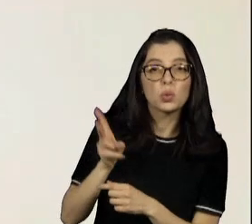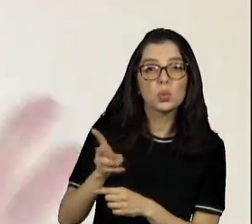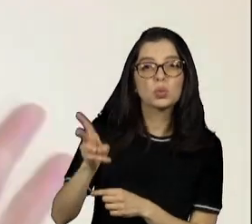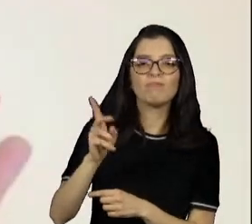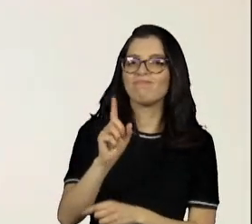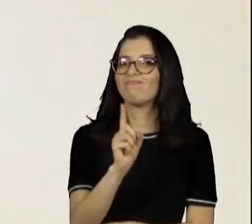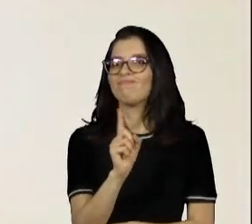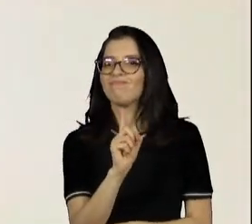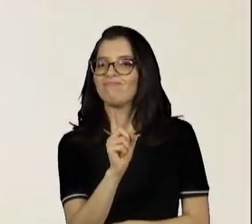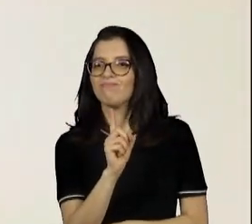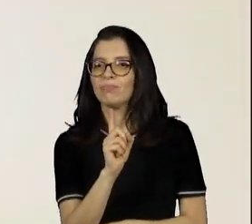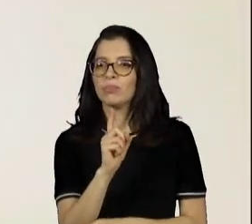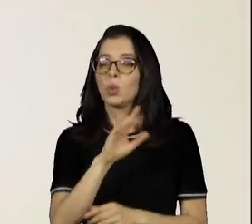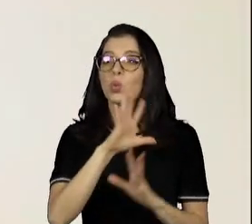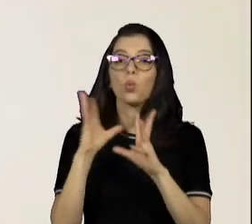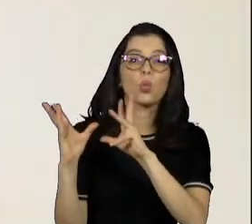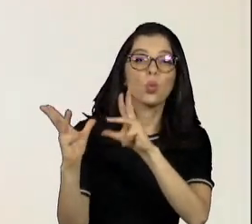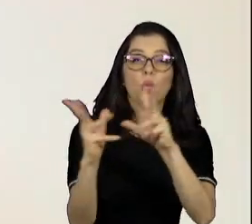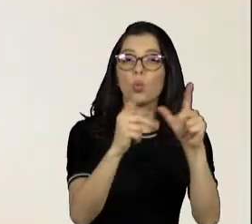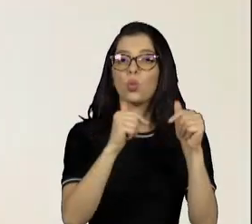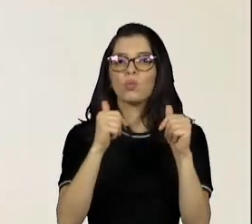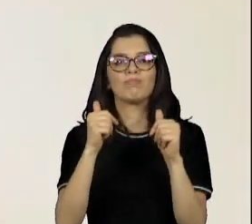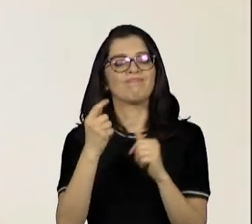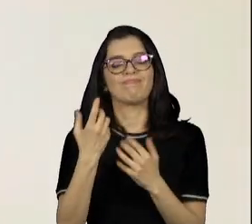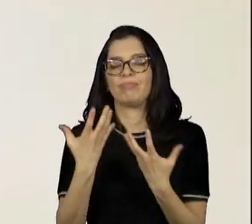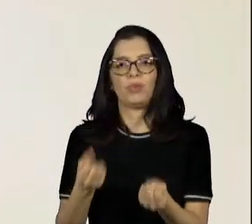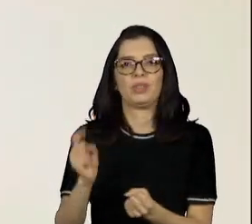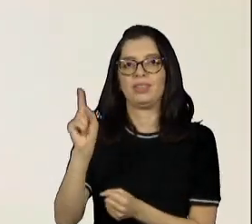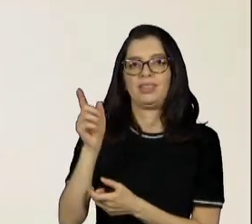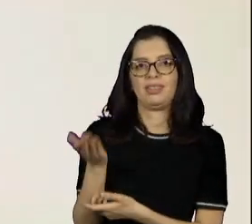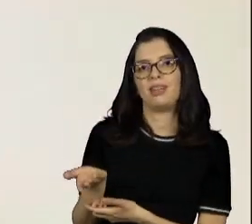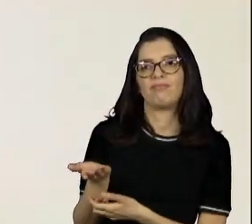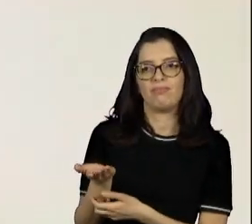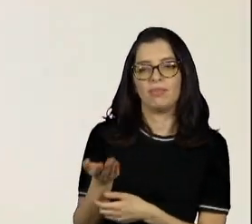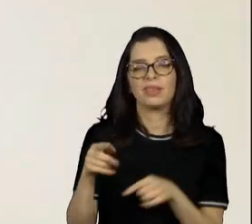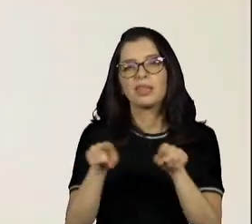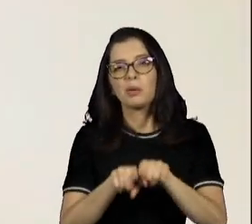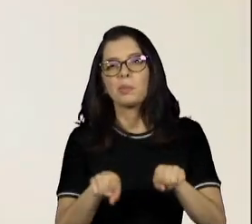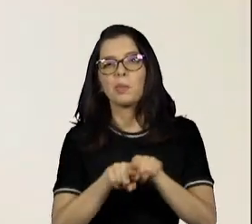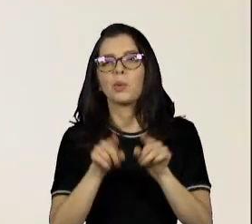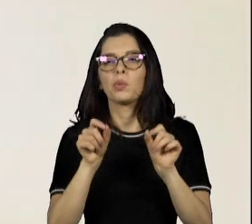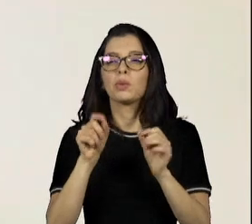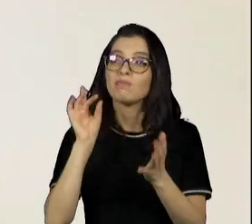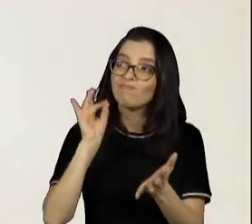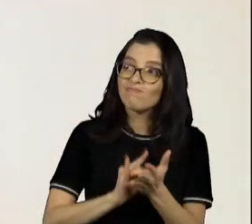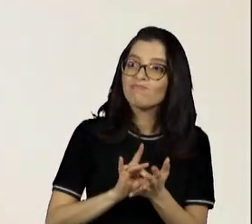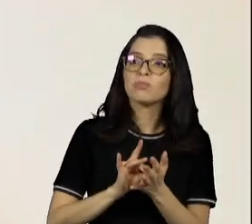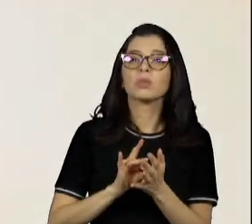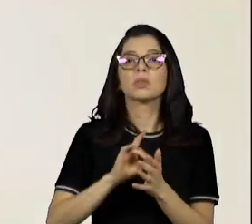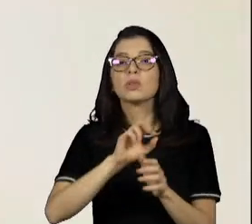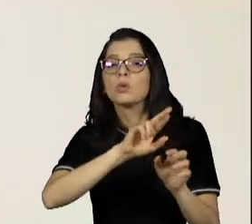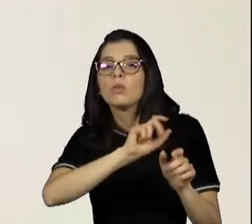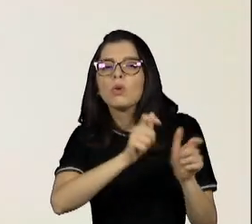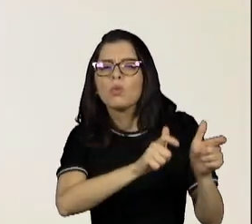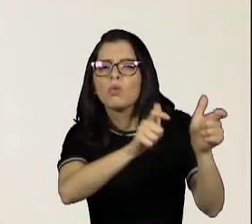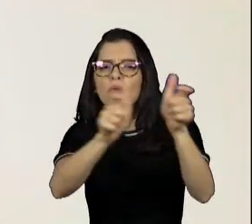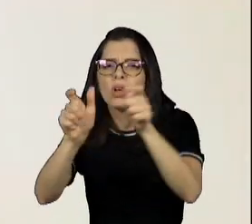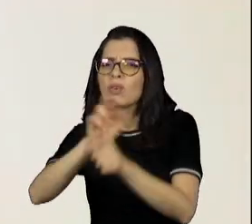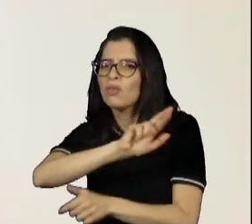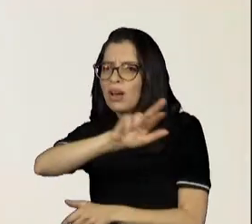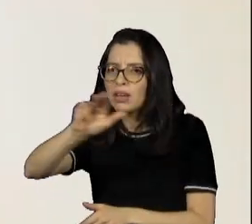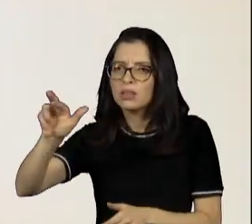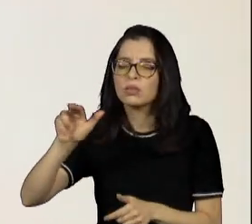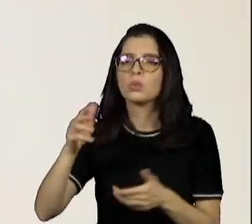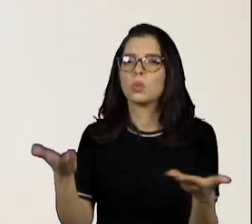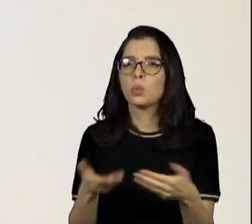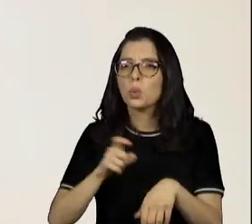as idades, todos os sexos e necessidades de vários lugares. Eu acho que hoje em dia a